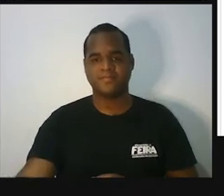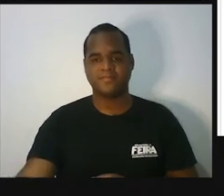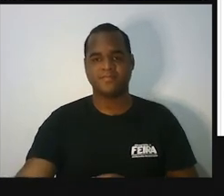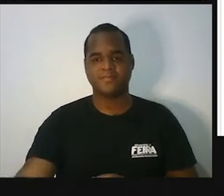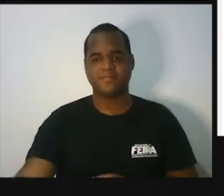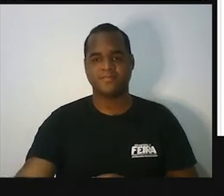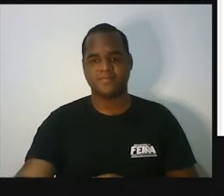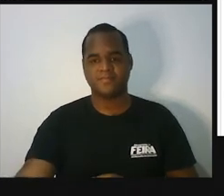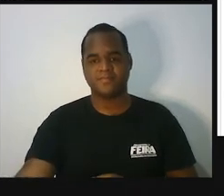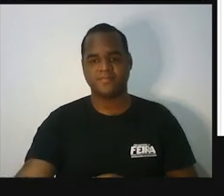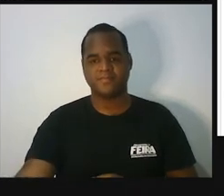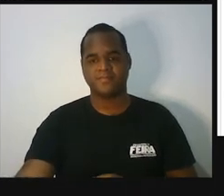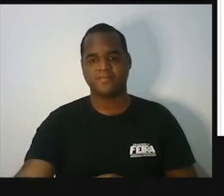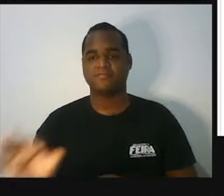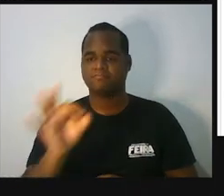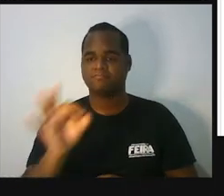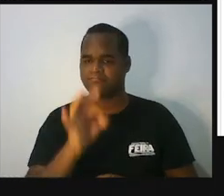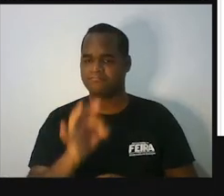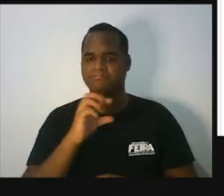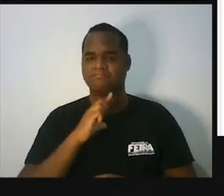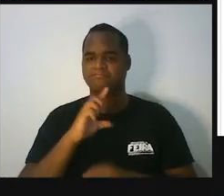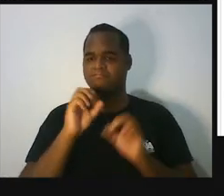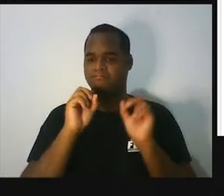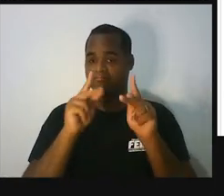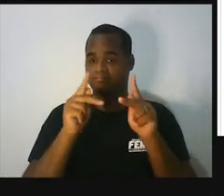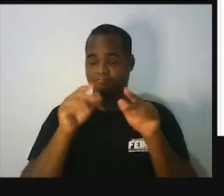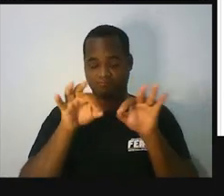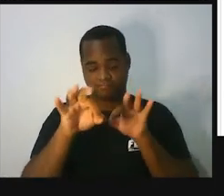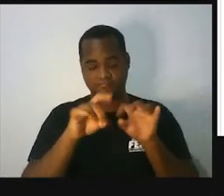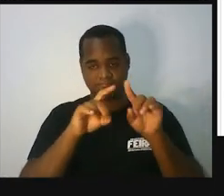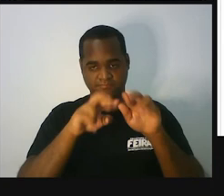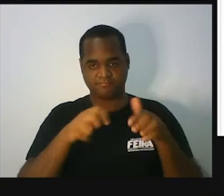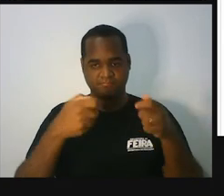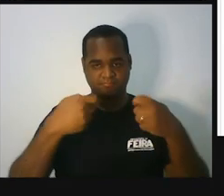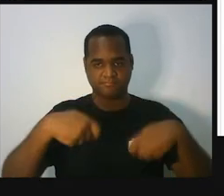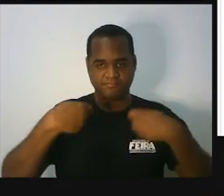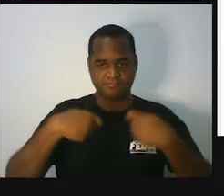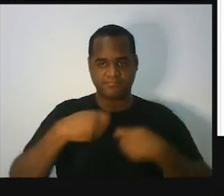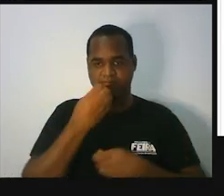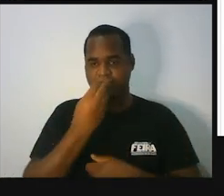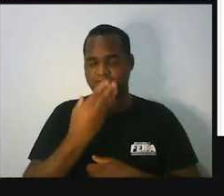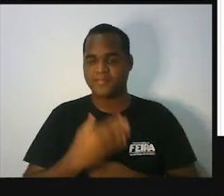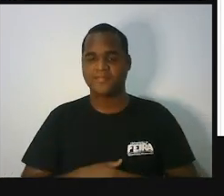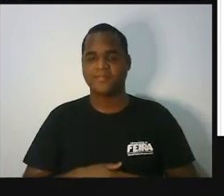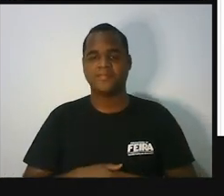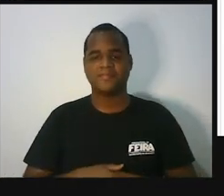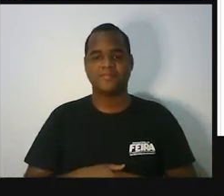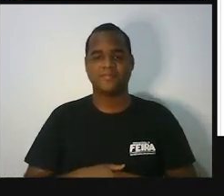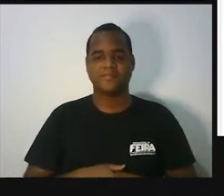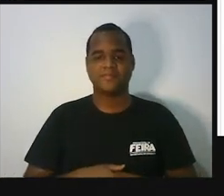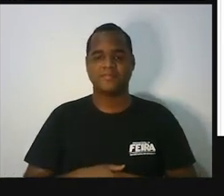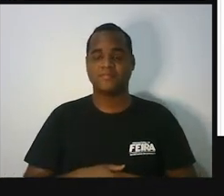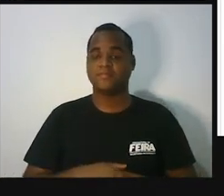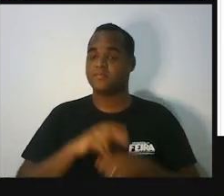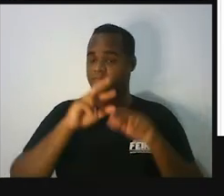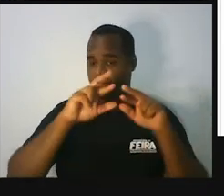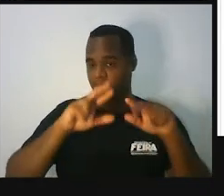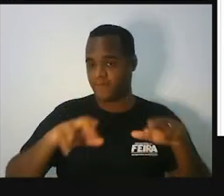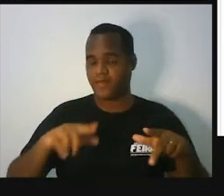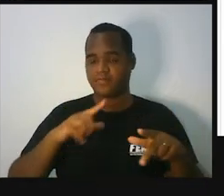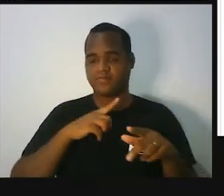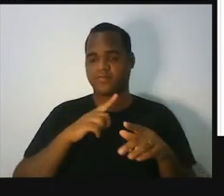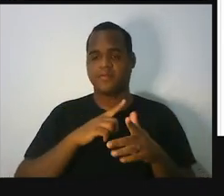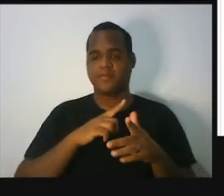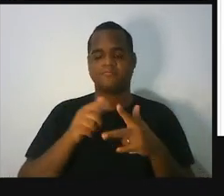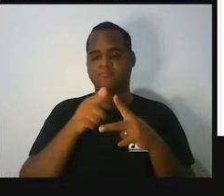Pronto. Olha lá. Fiz aqui o ajuste que eu precisava. Todos os ângulos